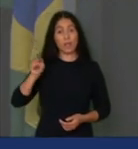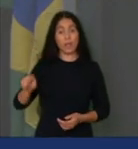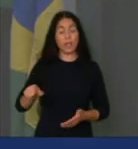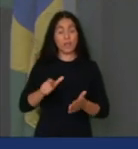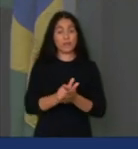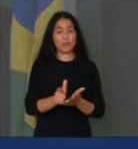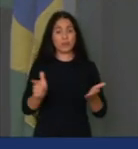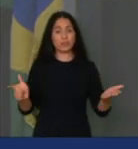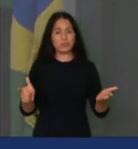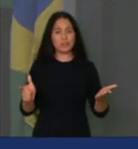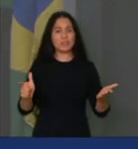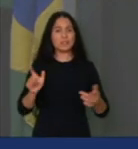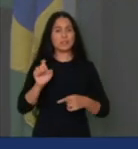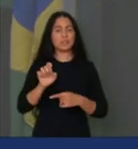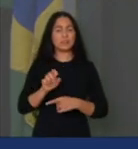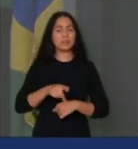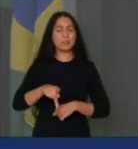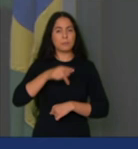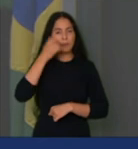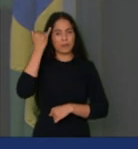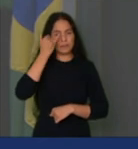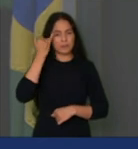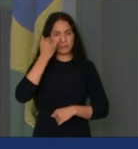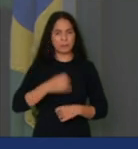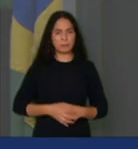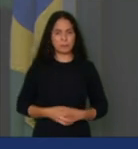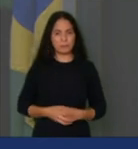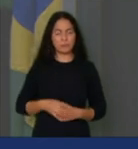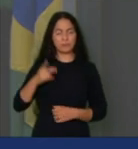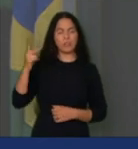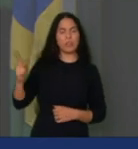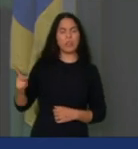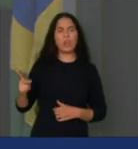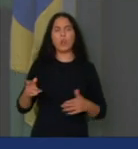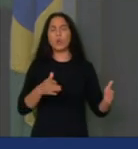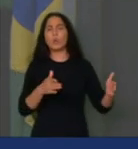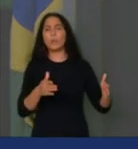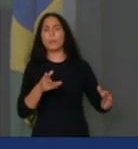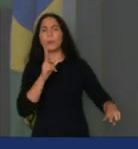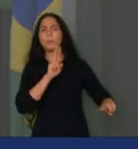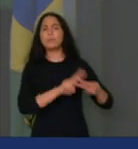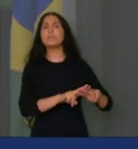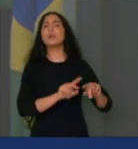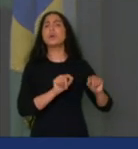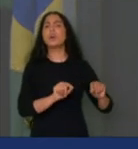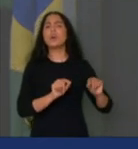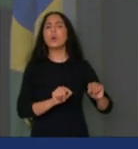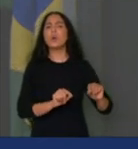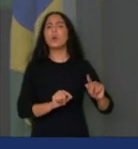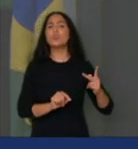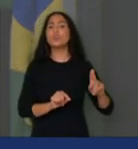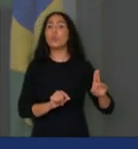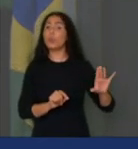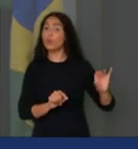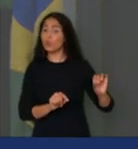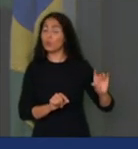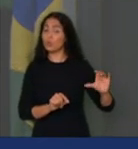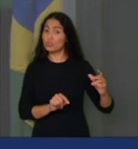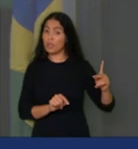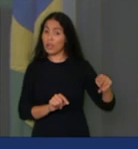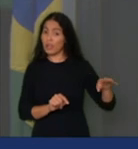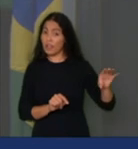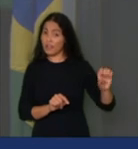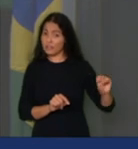do ex-chefe de inteligência venezuelano de Hugo Chaves e de seu sucessor